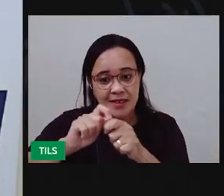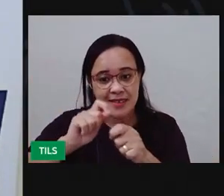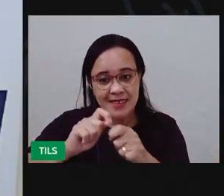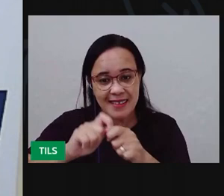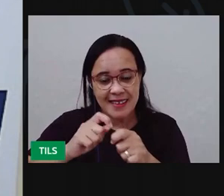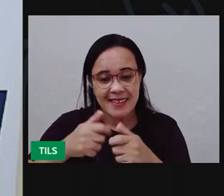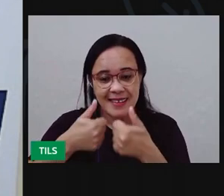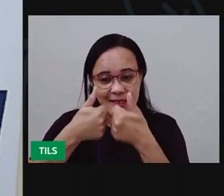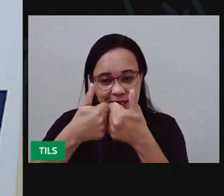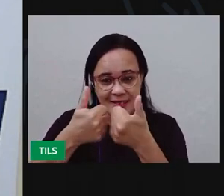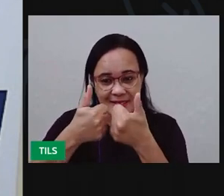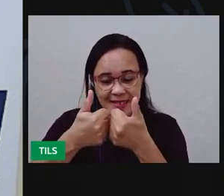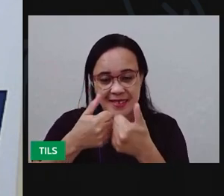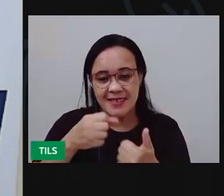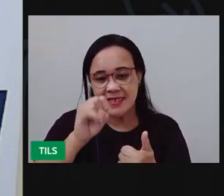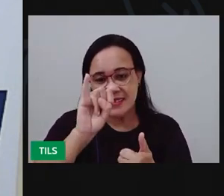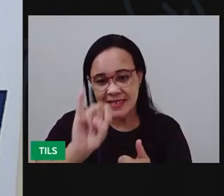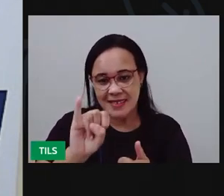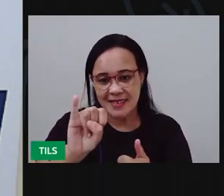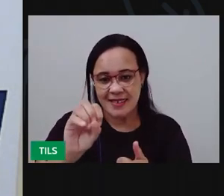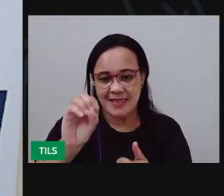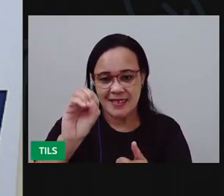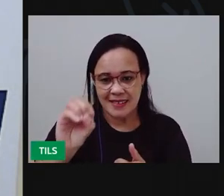isogravura. Tá?